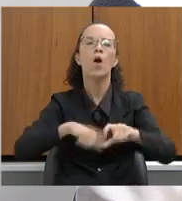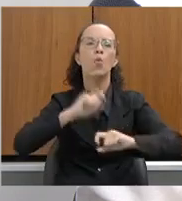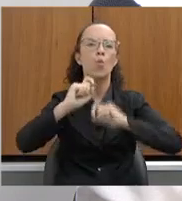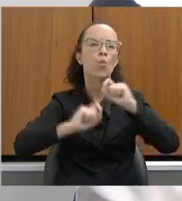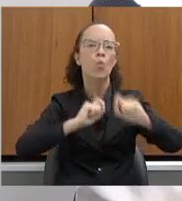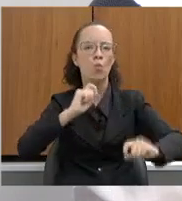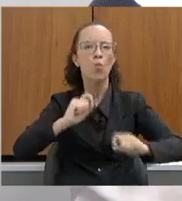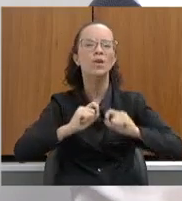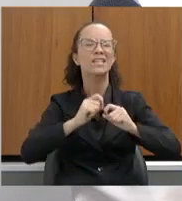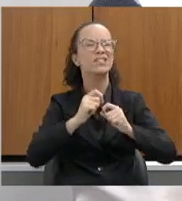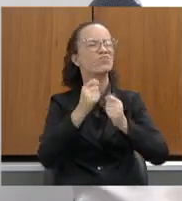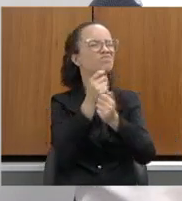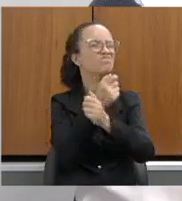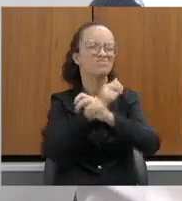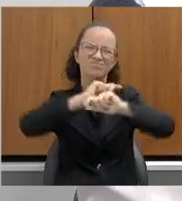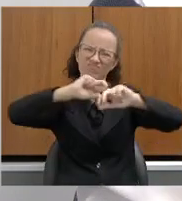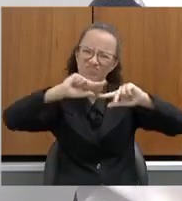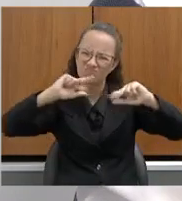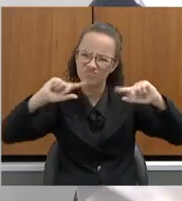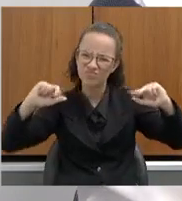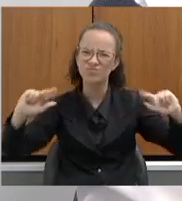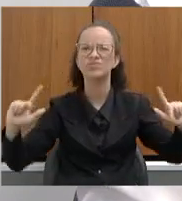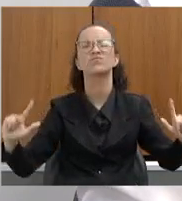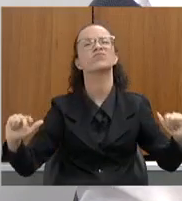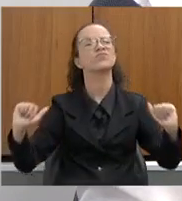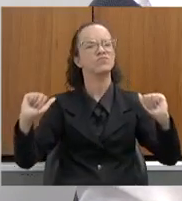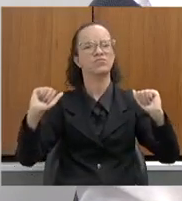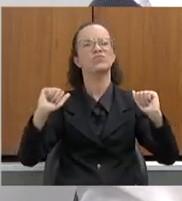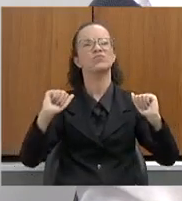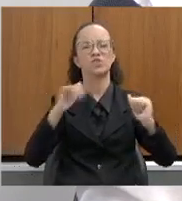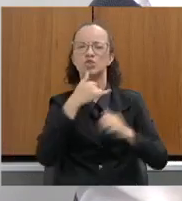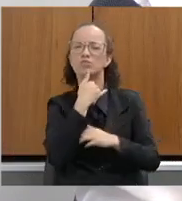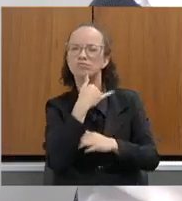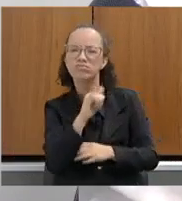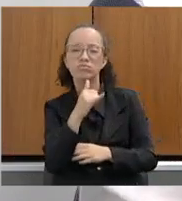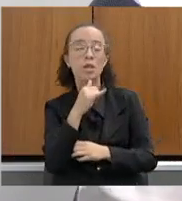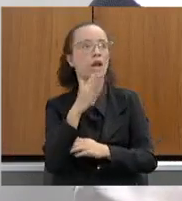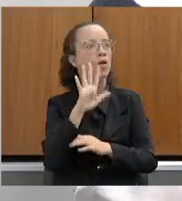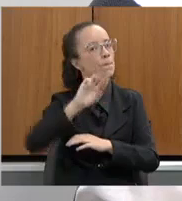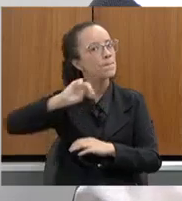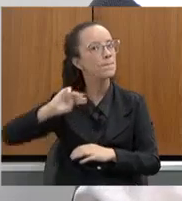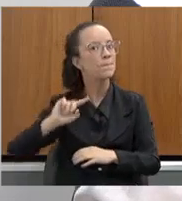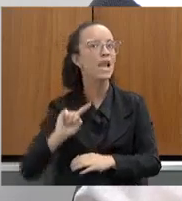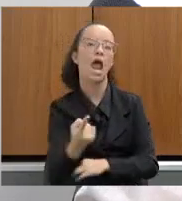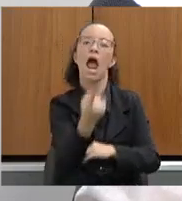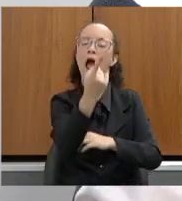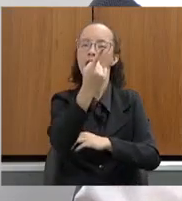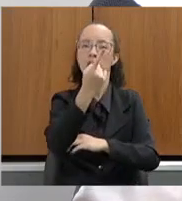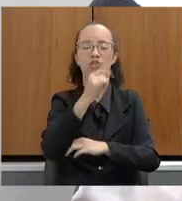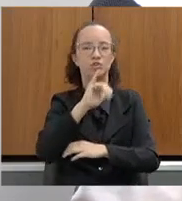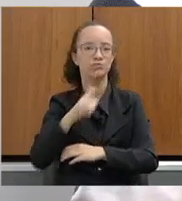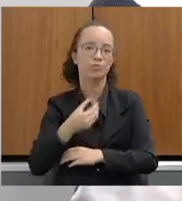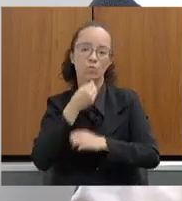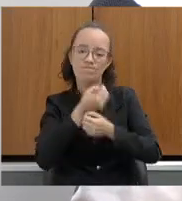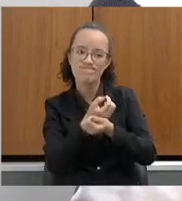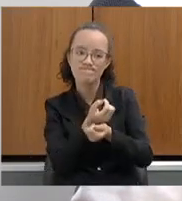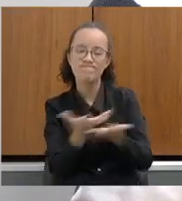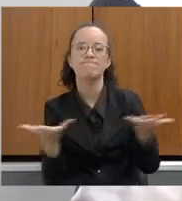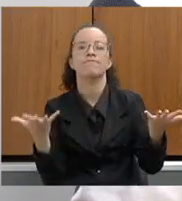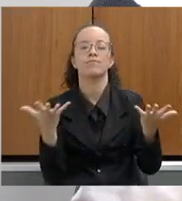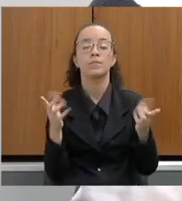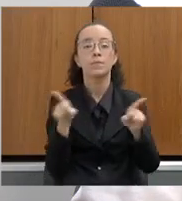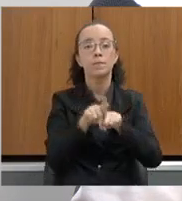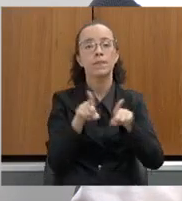viabilizou centenas de geração distribuída, centenas não, milhares. Da mesma forma,